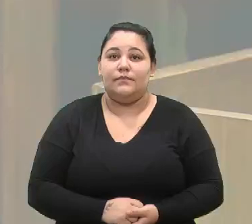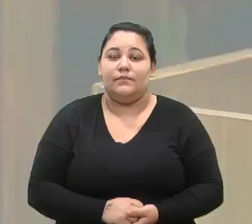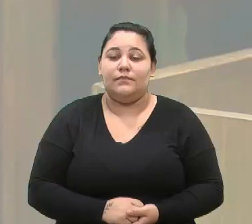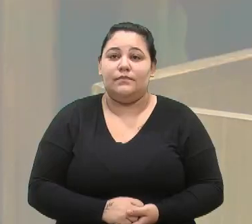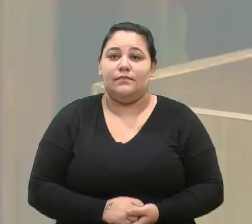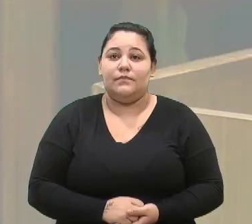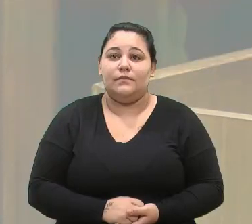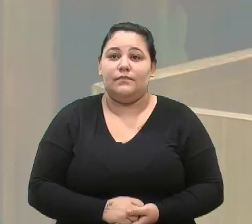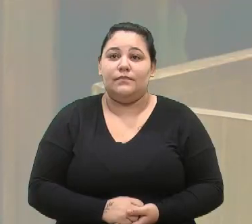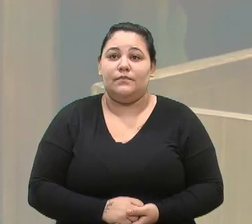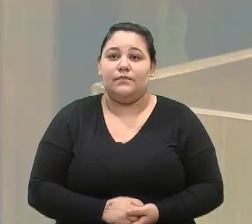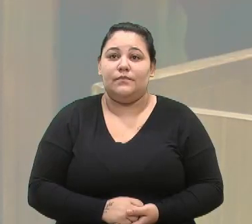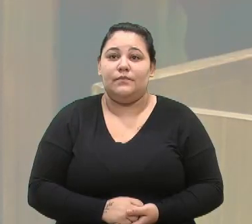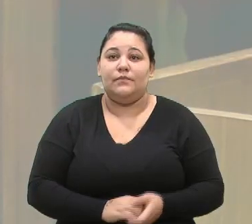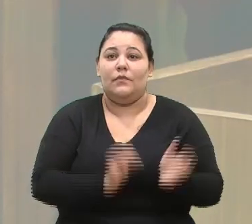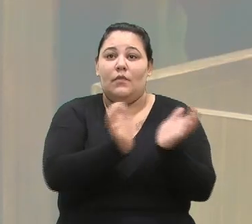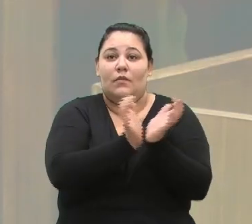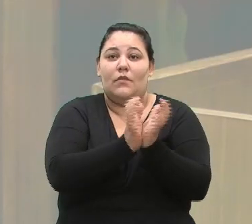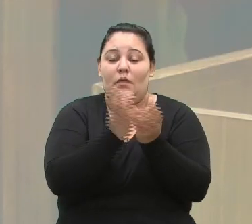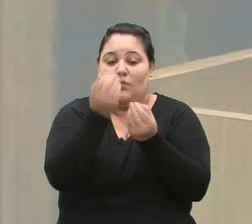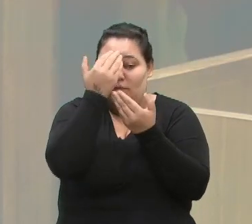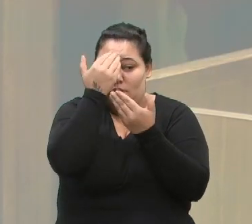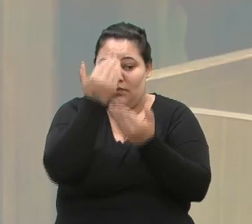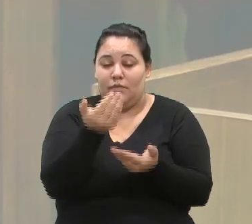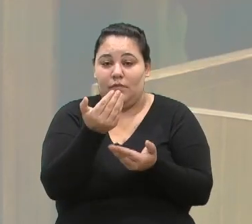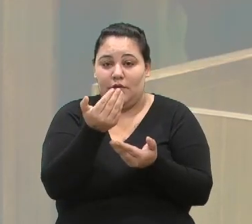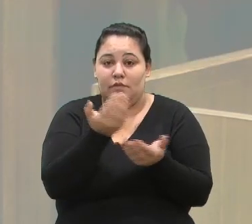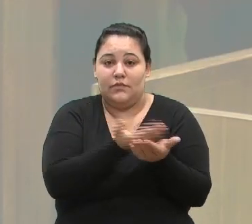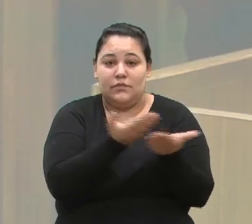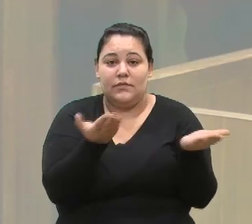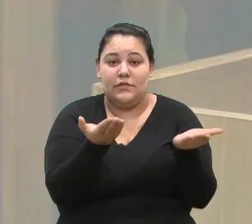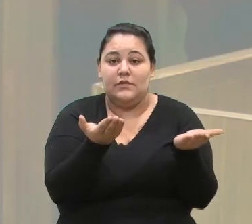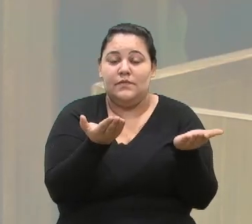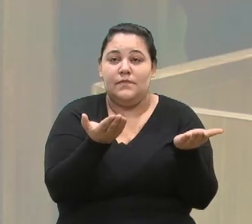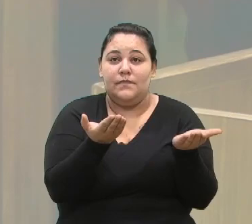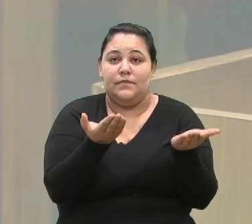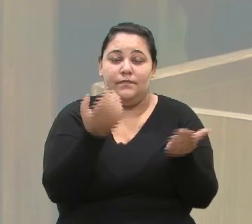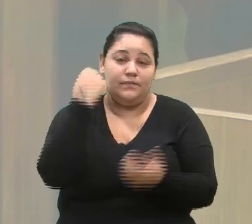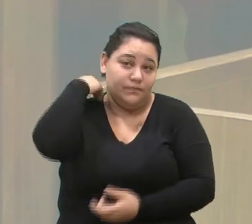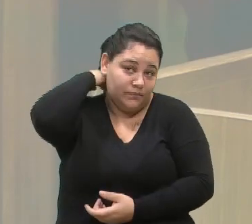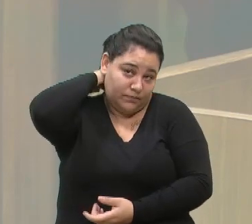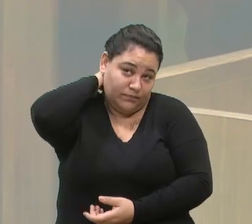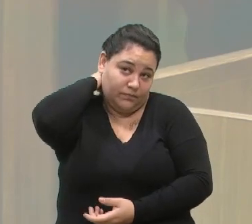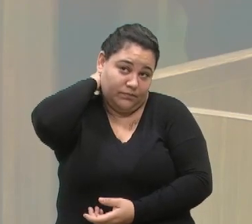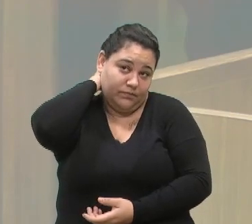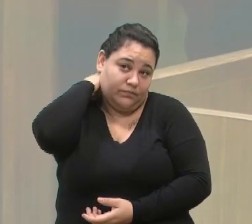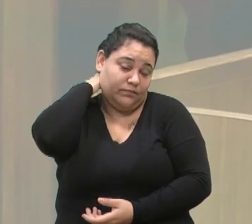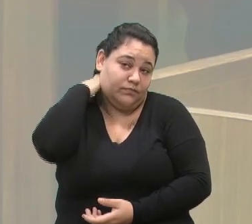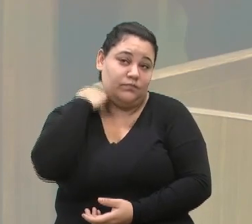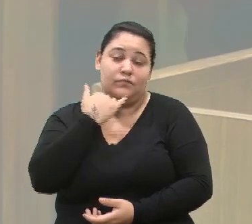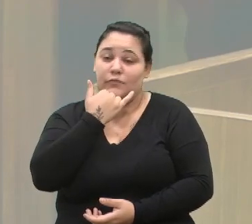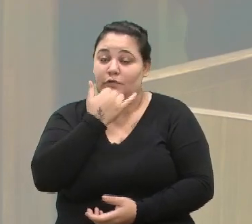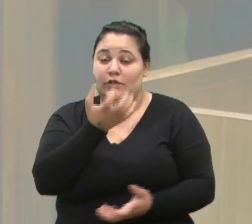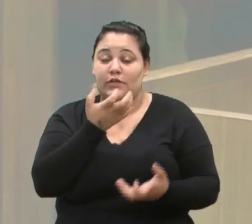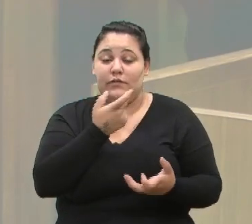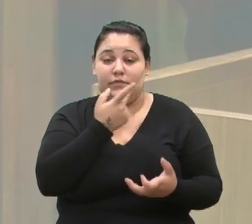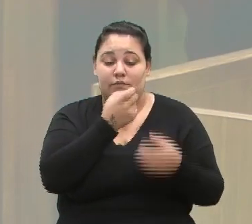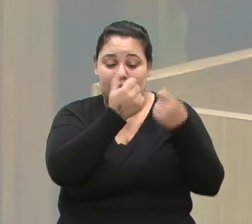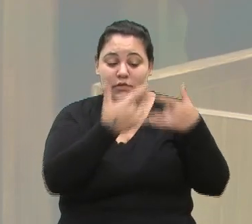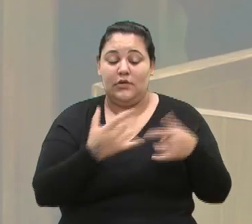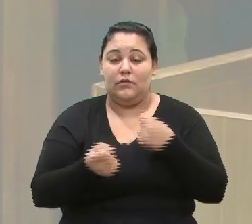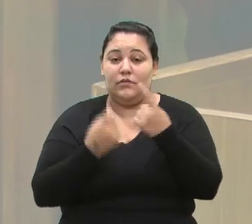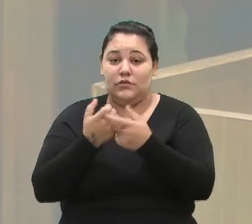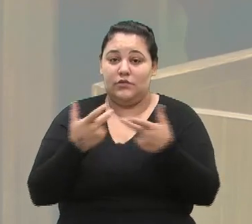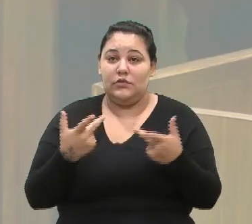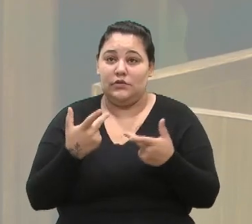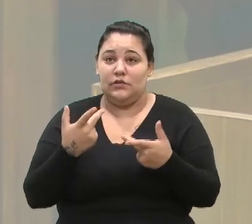Nobre colega, muito obrigado pelo espaço, quero fazer uma prestação de contas rápida sobre a